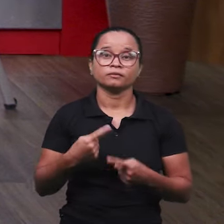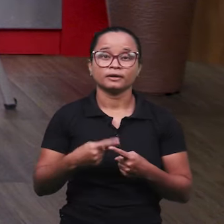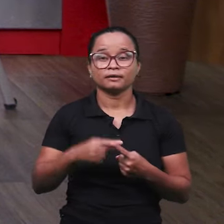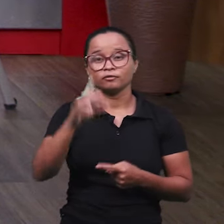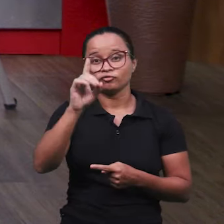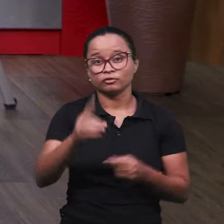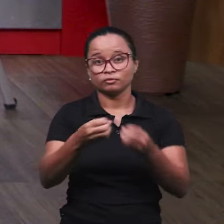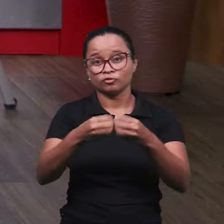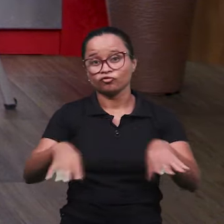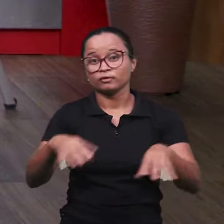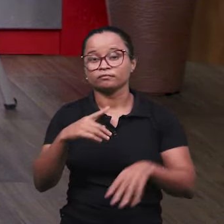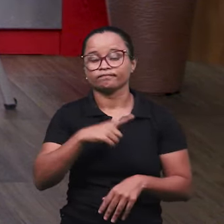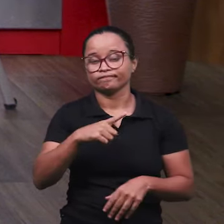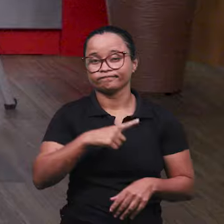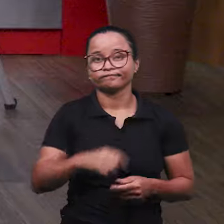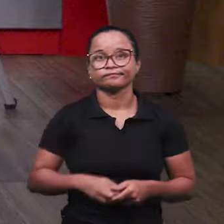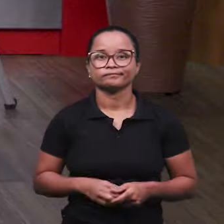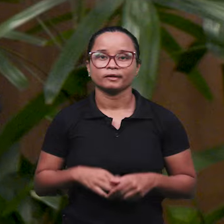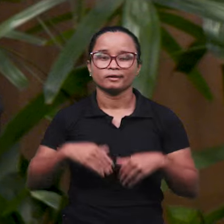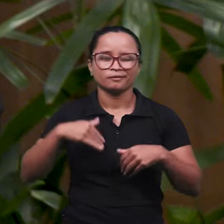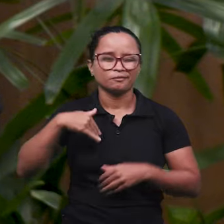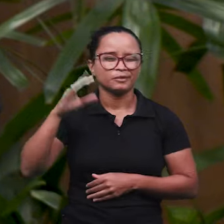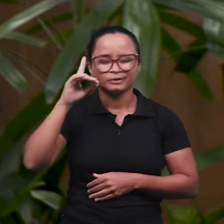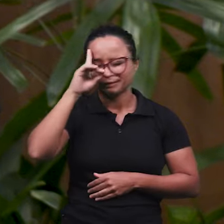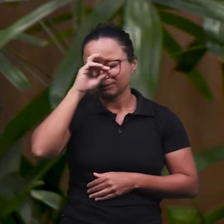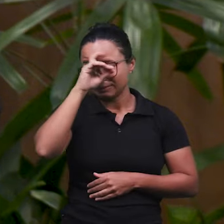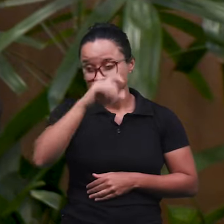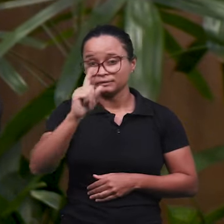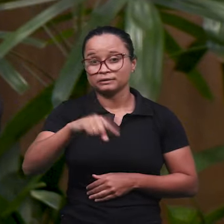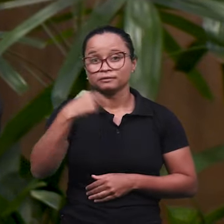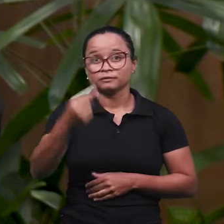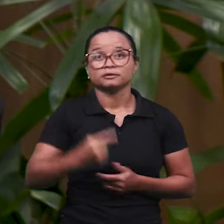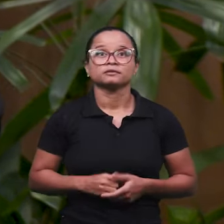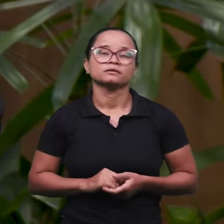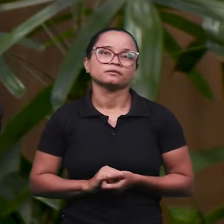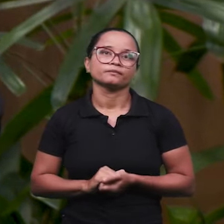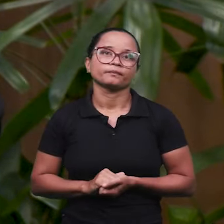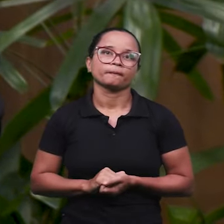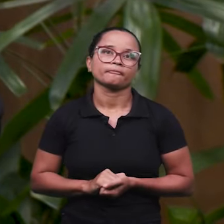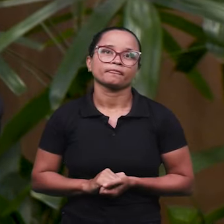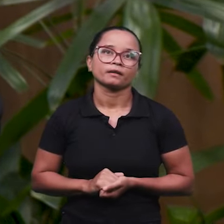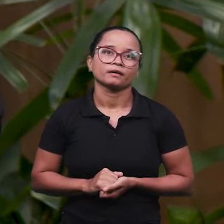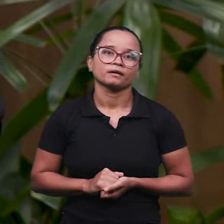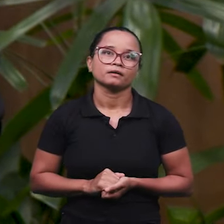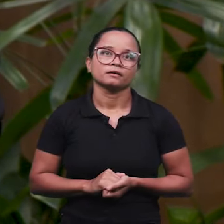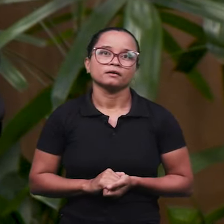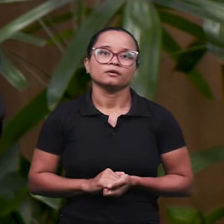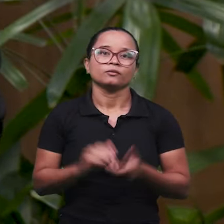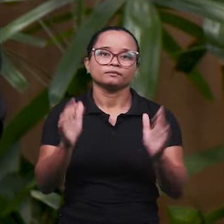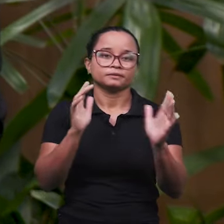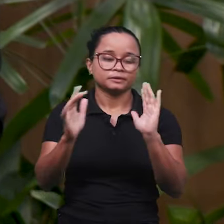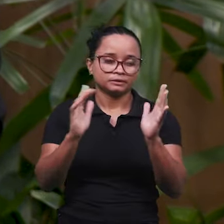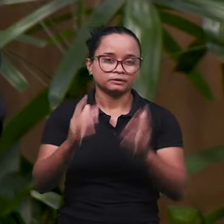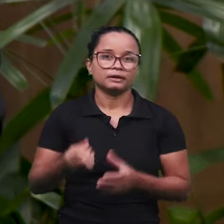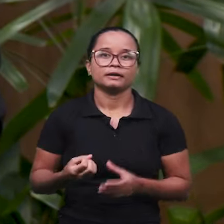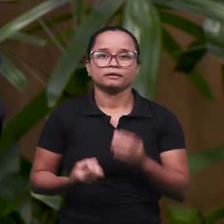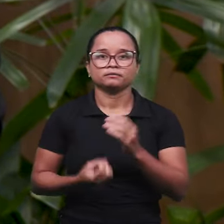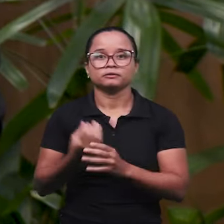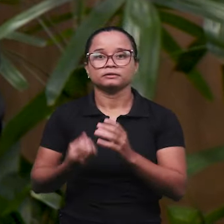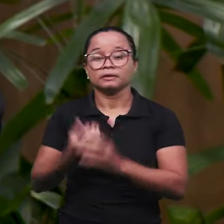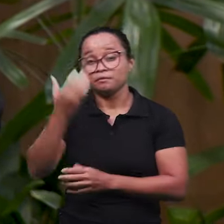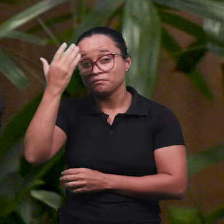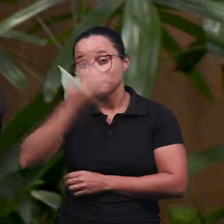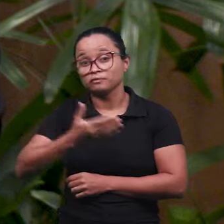Inclusive, é até mais difícil depois, que se passa um longo lapso temporal, ele produzir essa prova